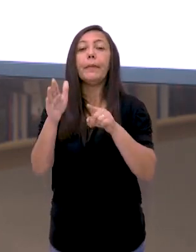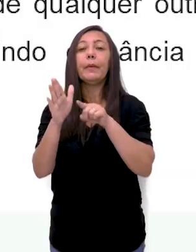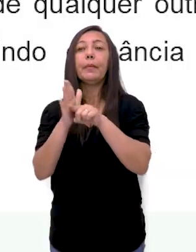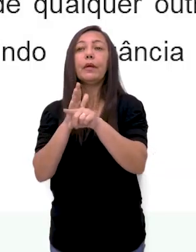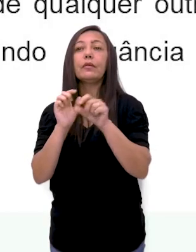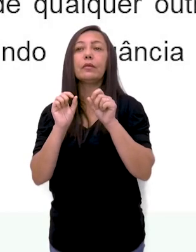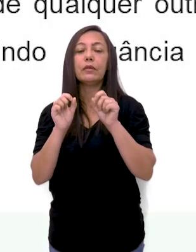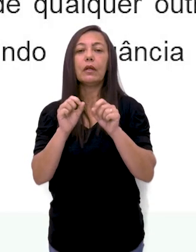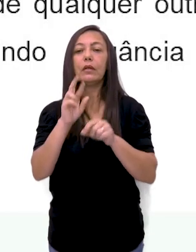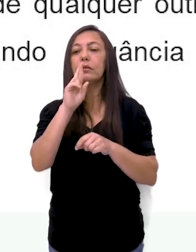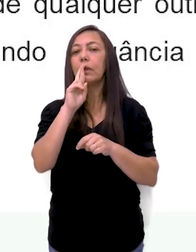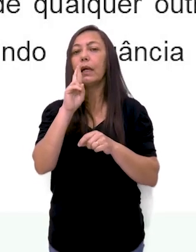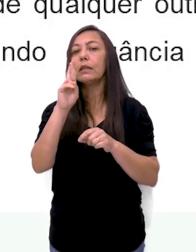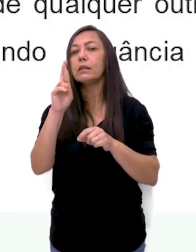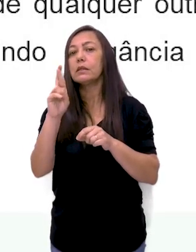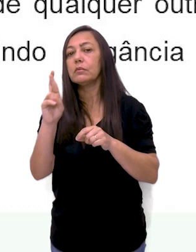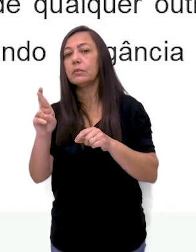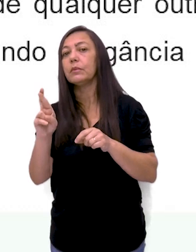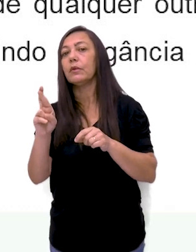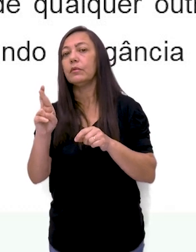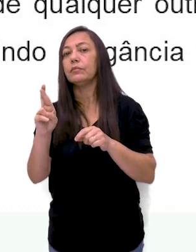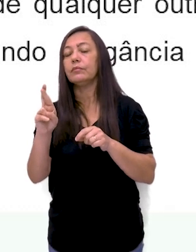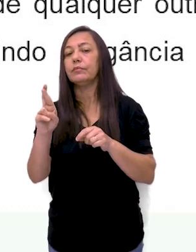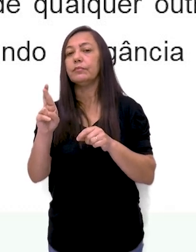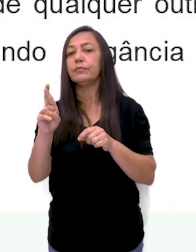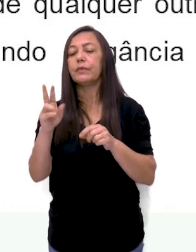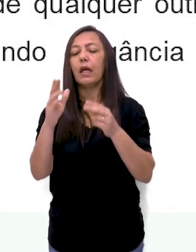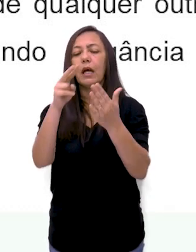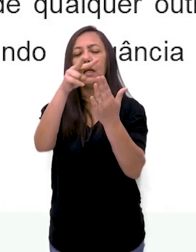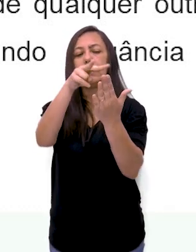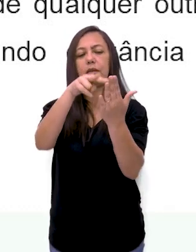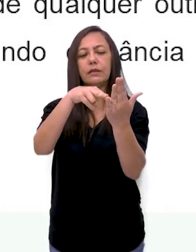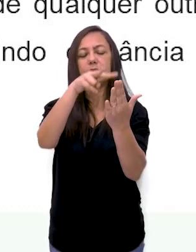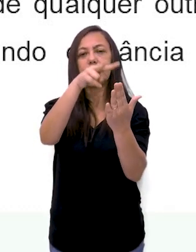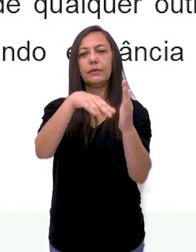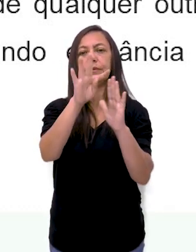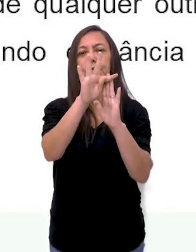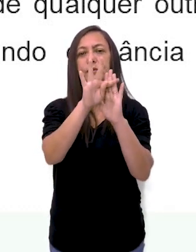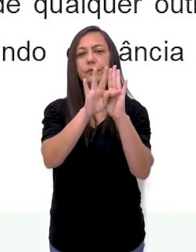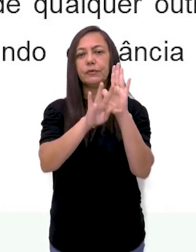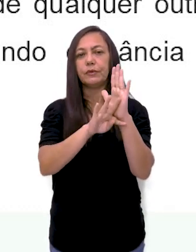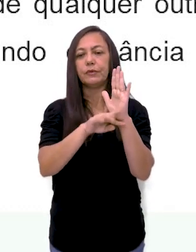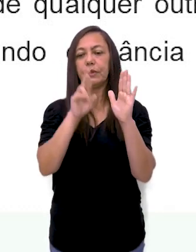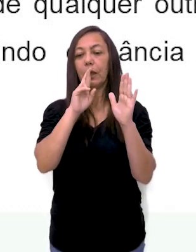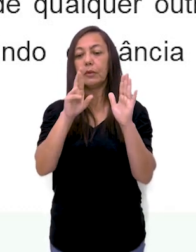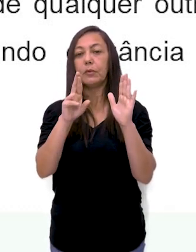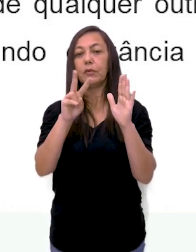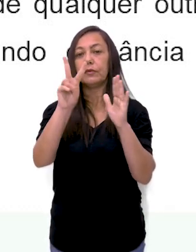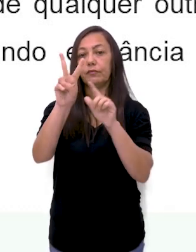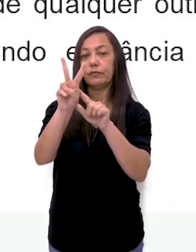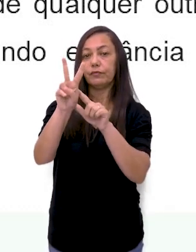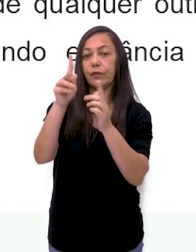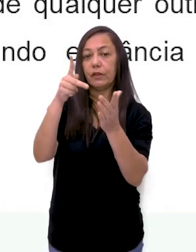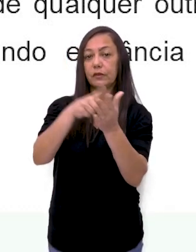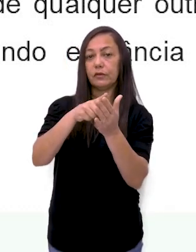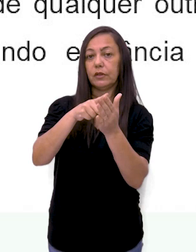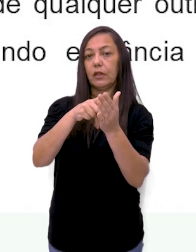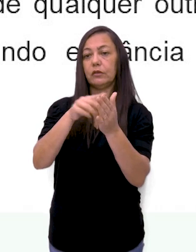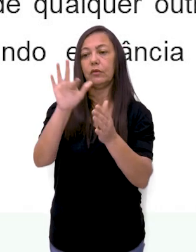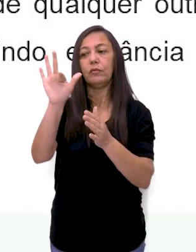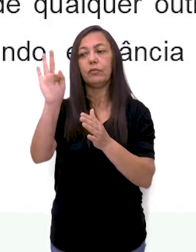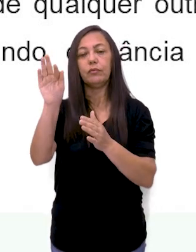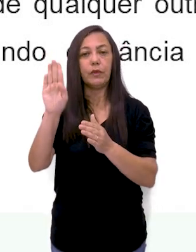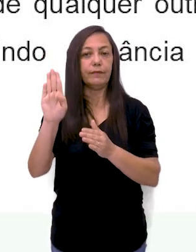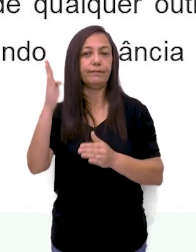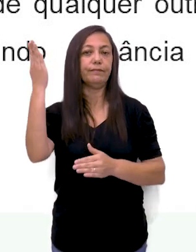é, responda o exercício proposto, leia com atenção o texto e marque verdadeiro ou falso.